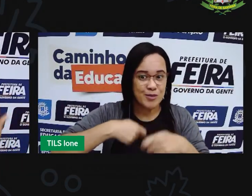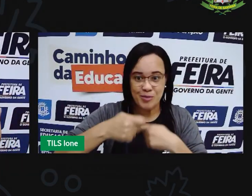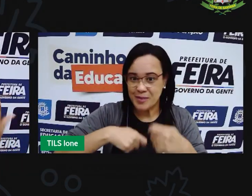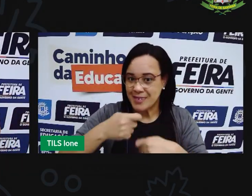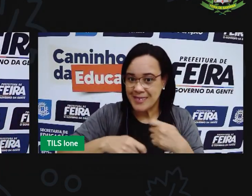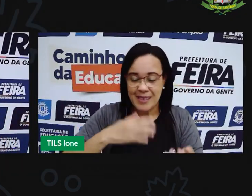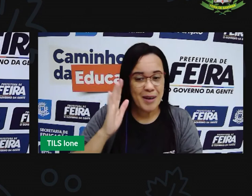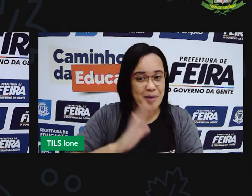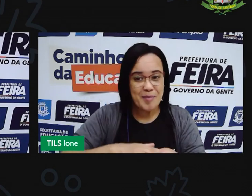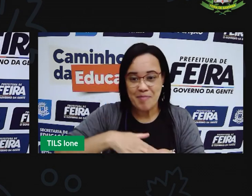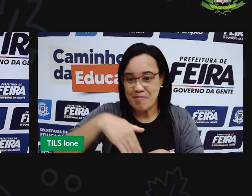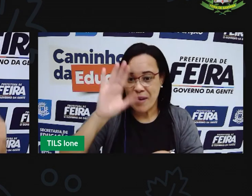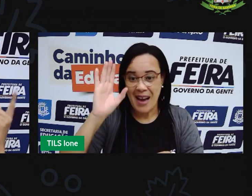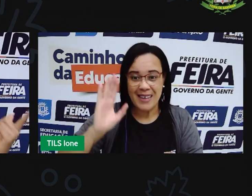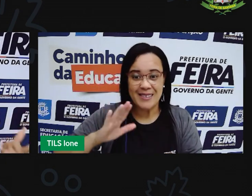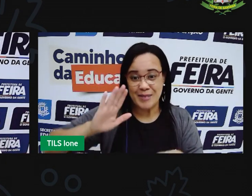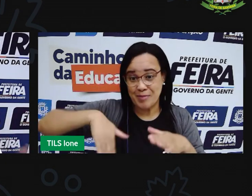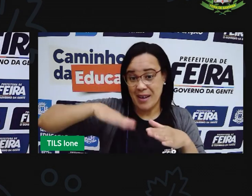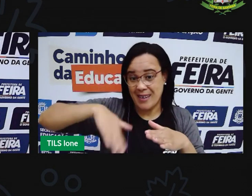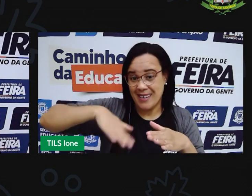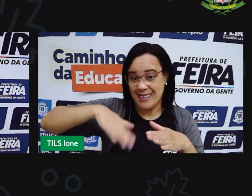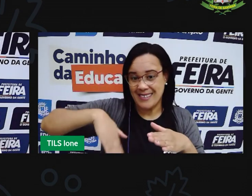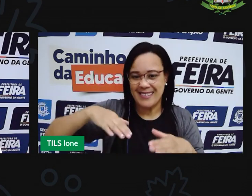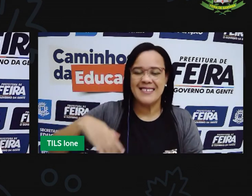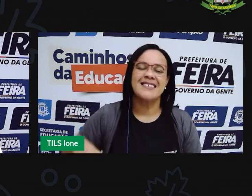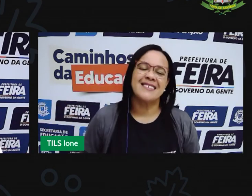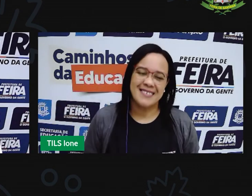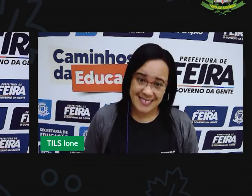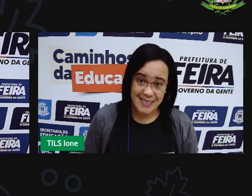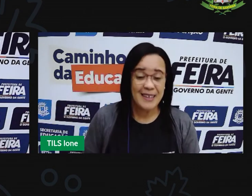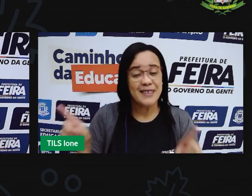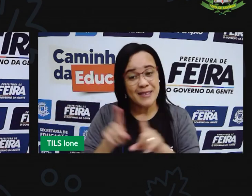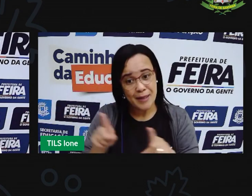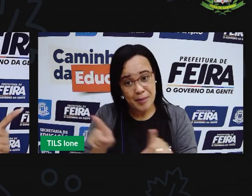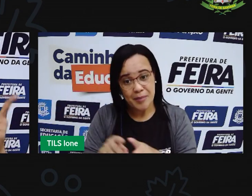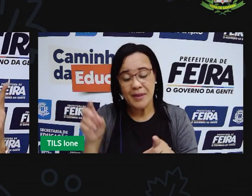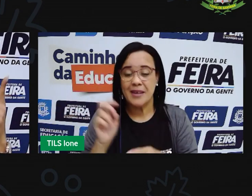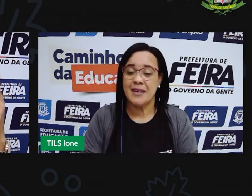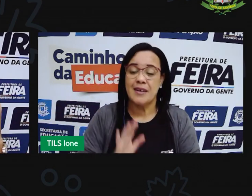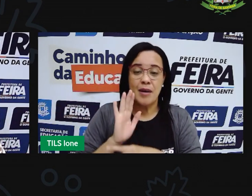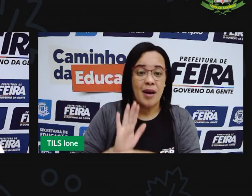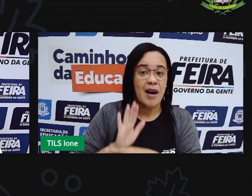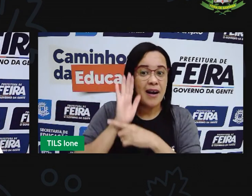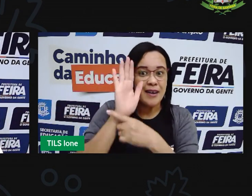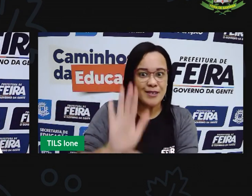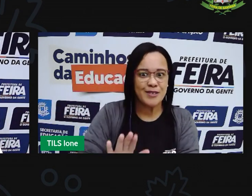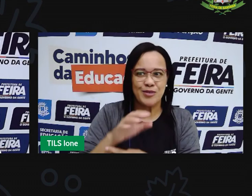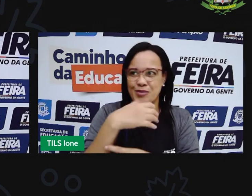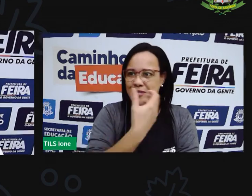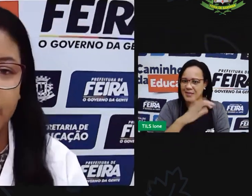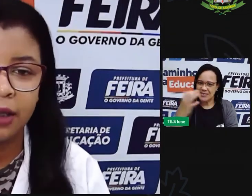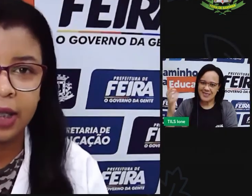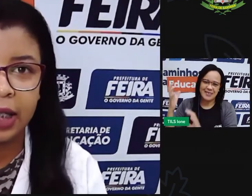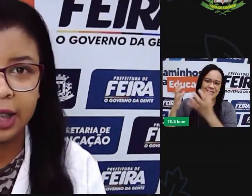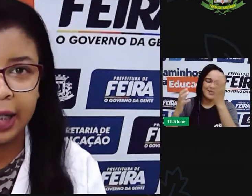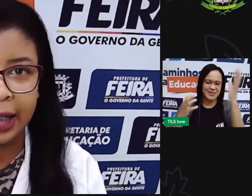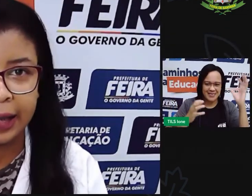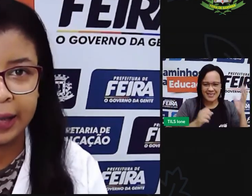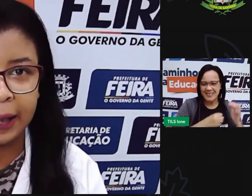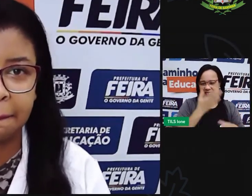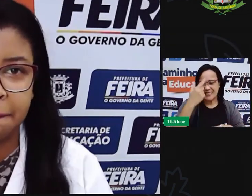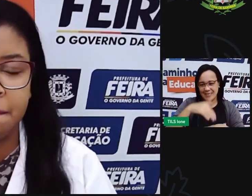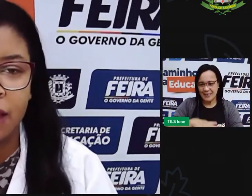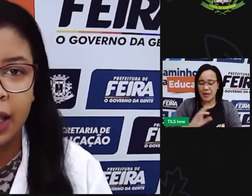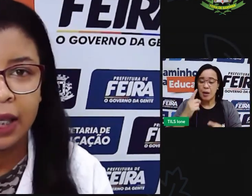barata. E isso ainda ajuda a natureza, porque você vai estar consumindo menos. Menos energia